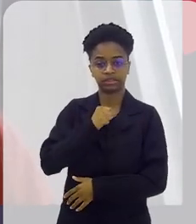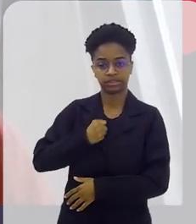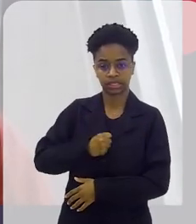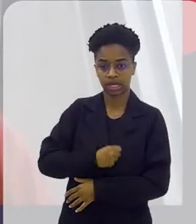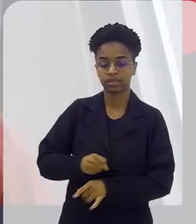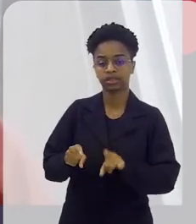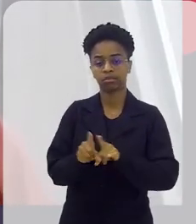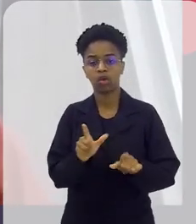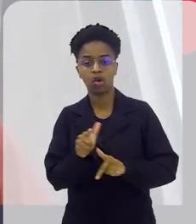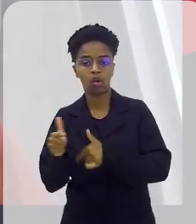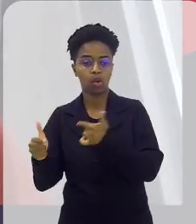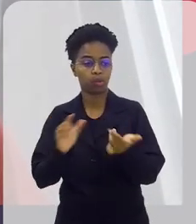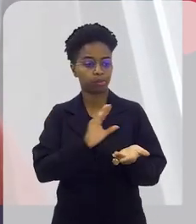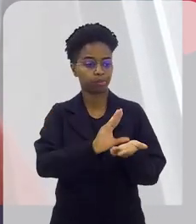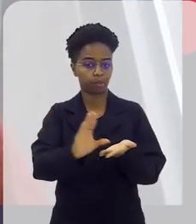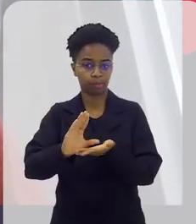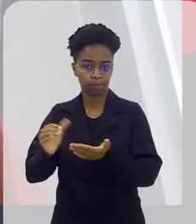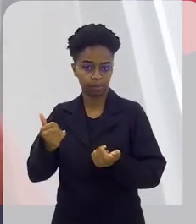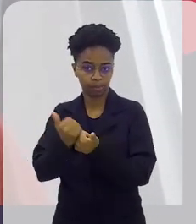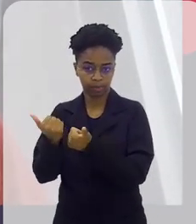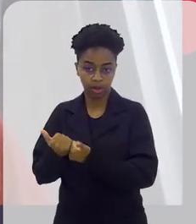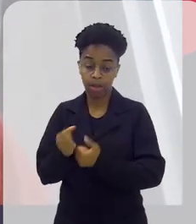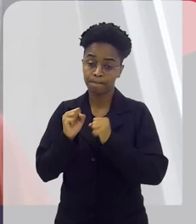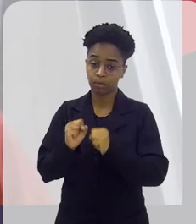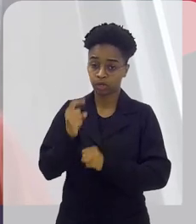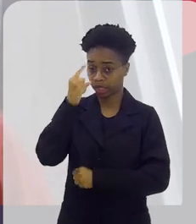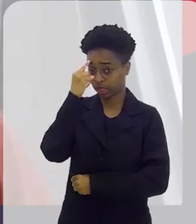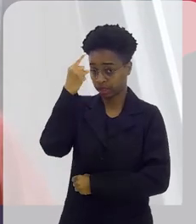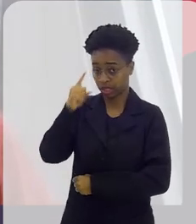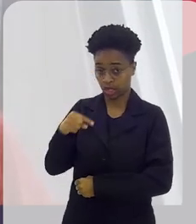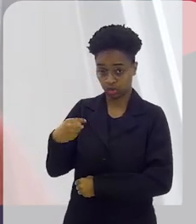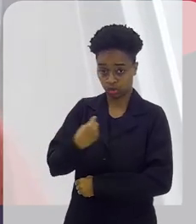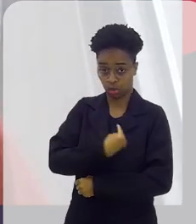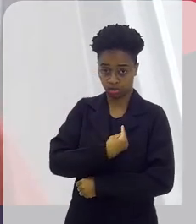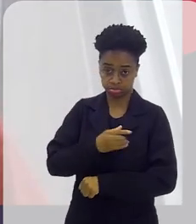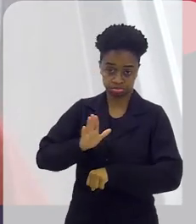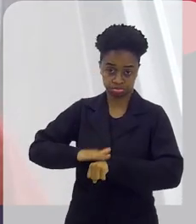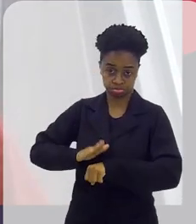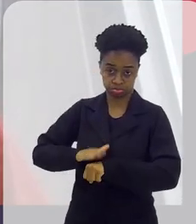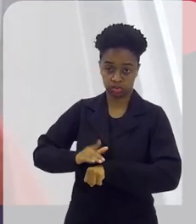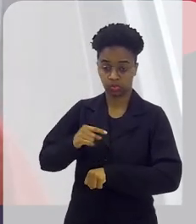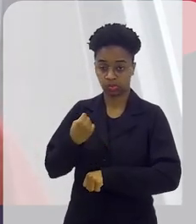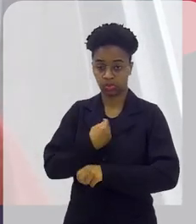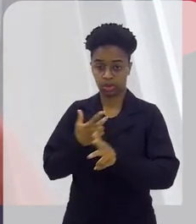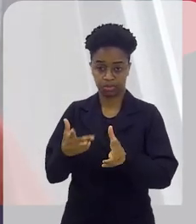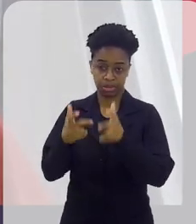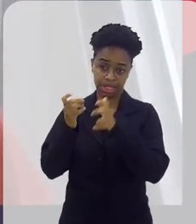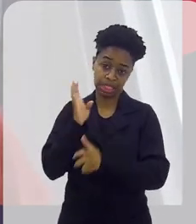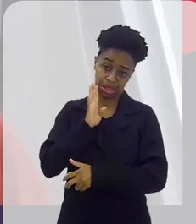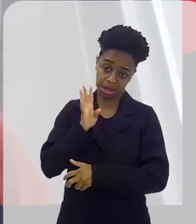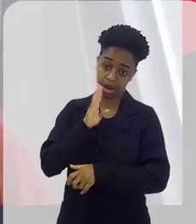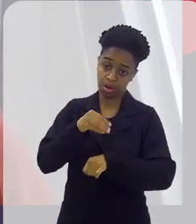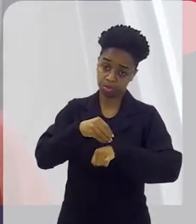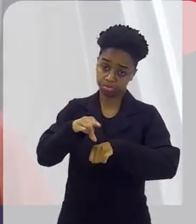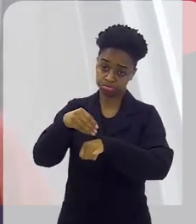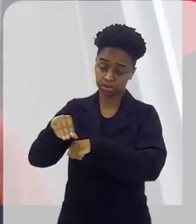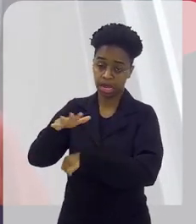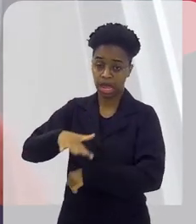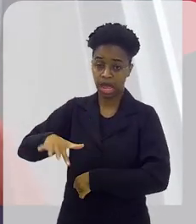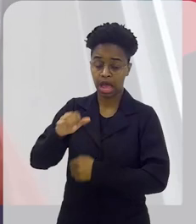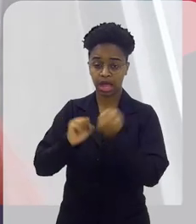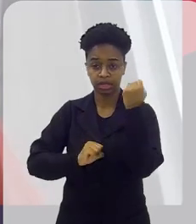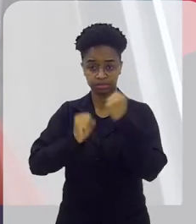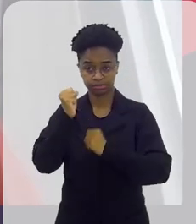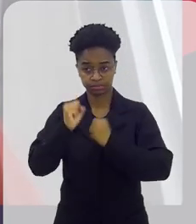outras fontes de fomento. Pode ser uma ideia nossa, que a gente vê que é legal passar para a indústria,